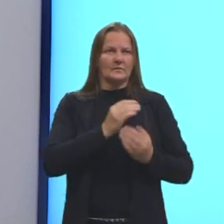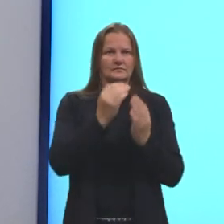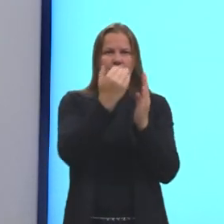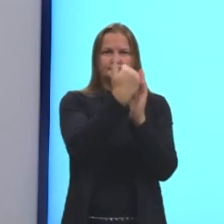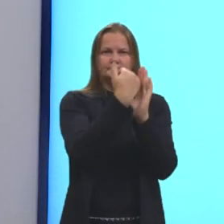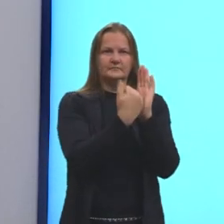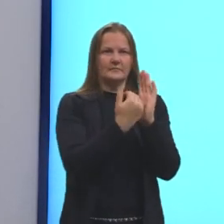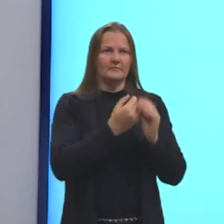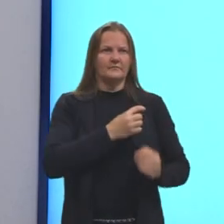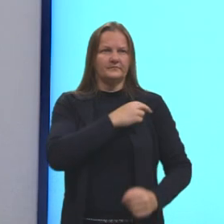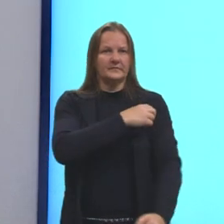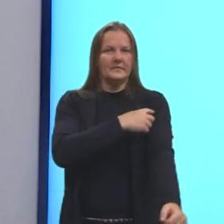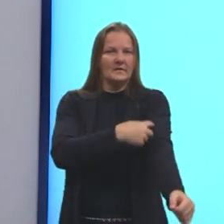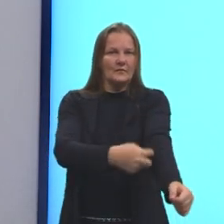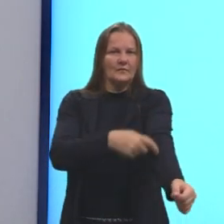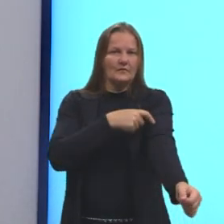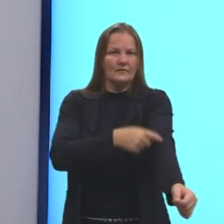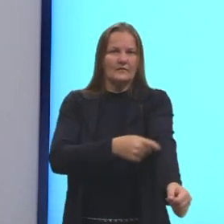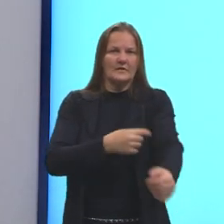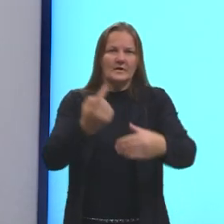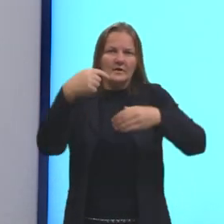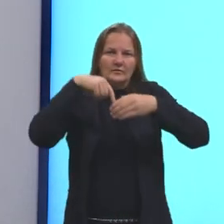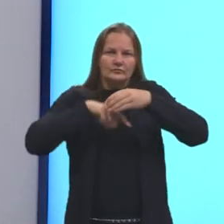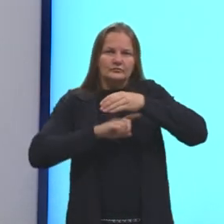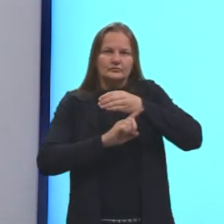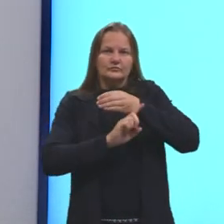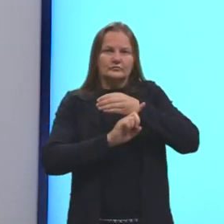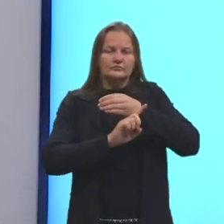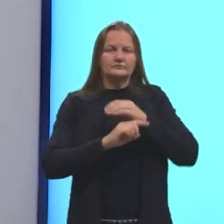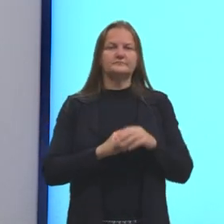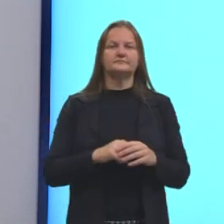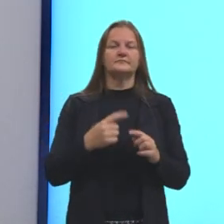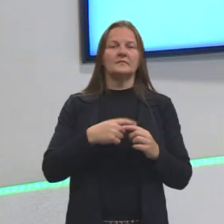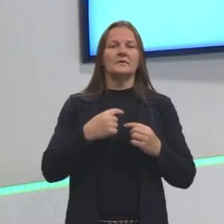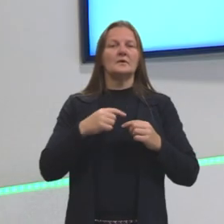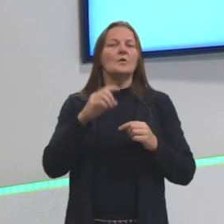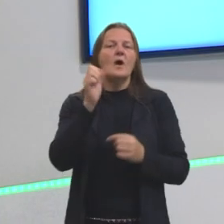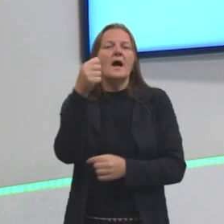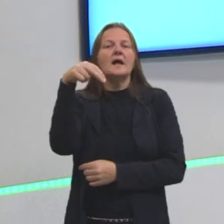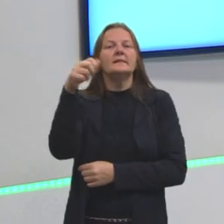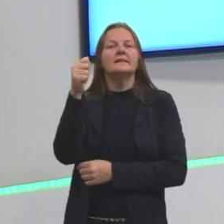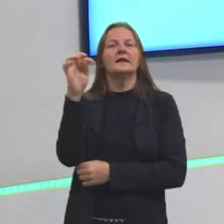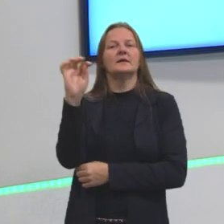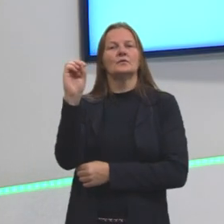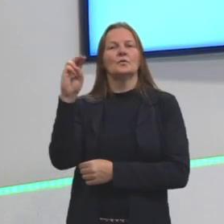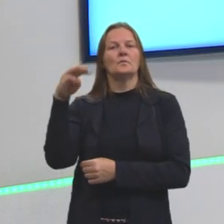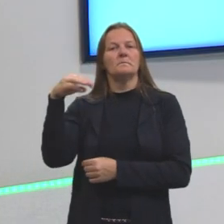nós temos a veia cava inferior. Então, essa aqui é a anatomia do coração.